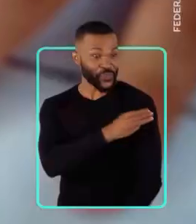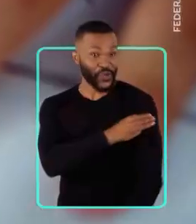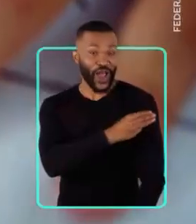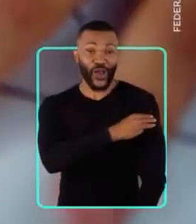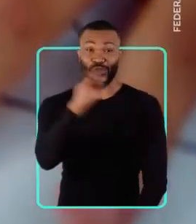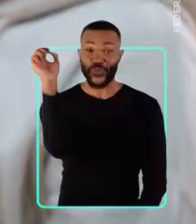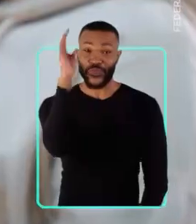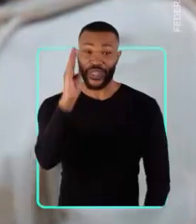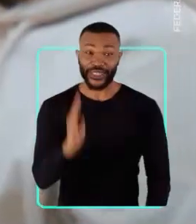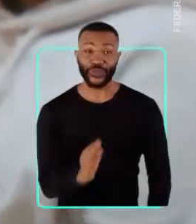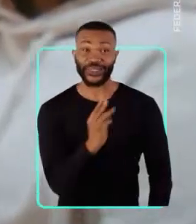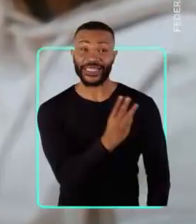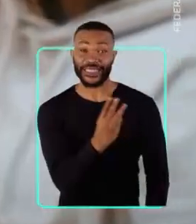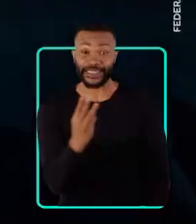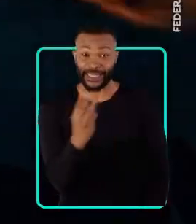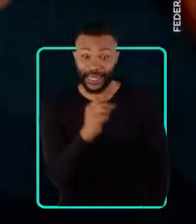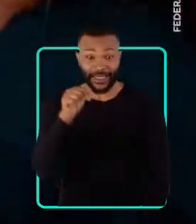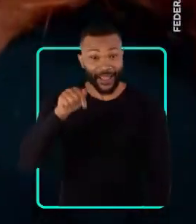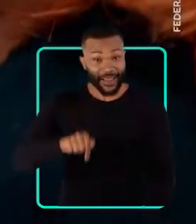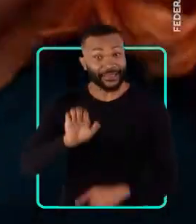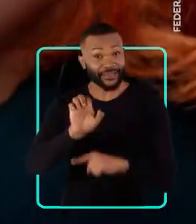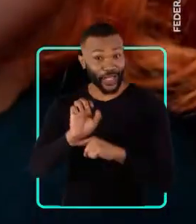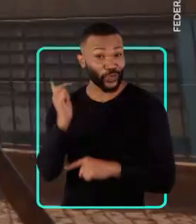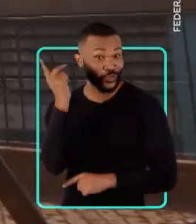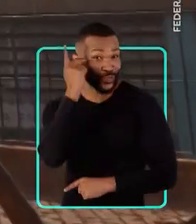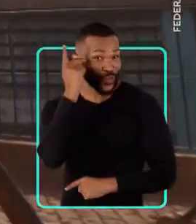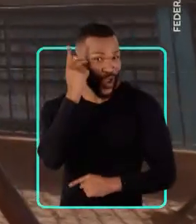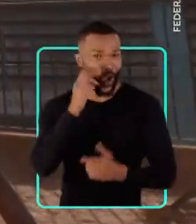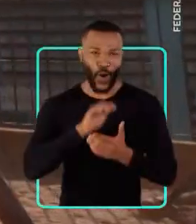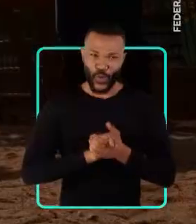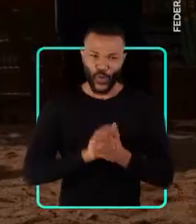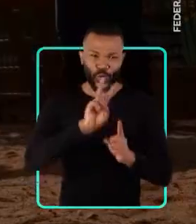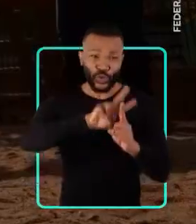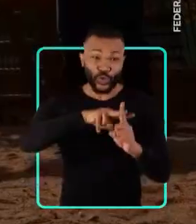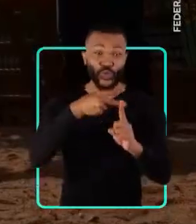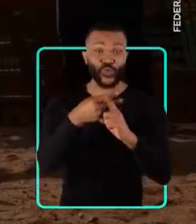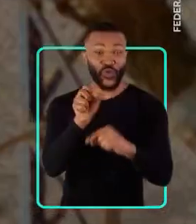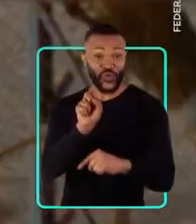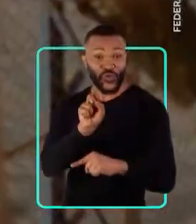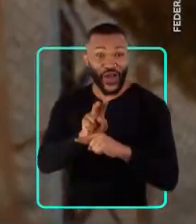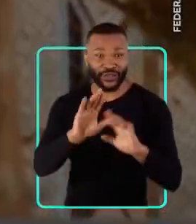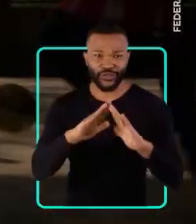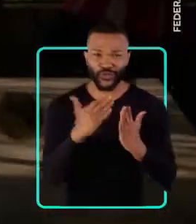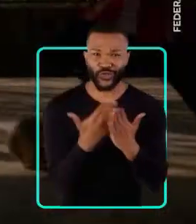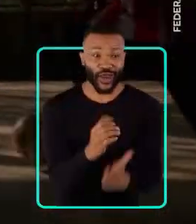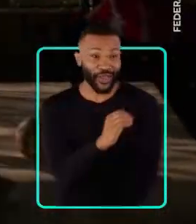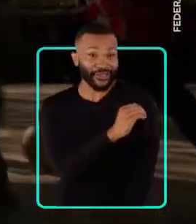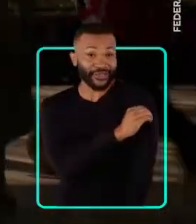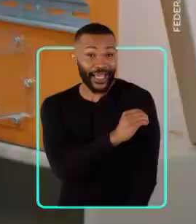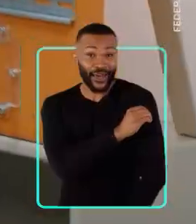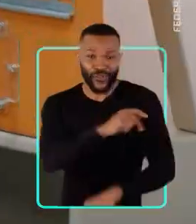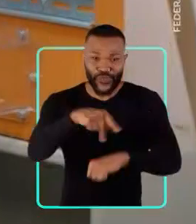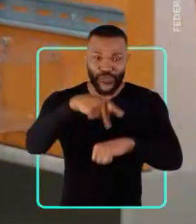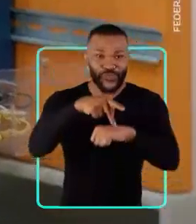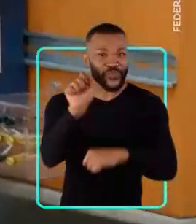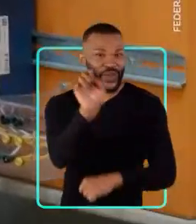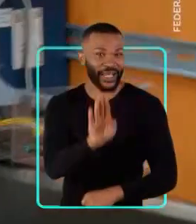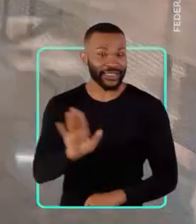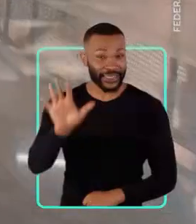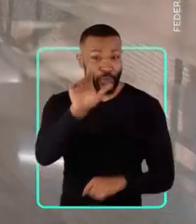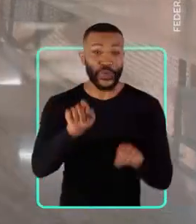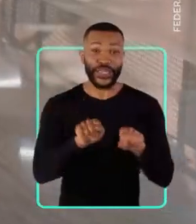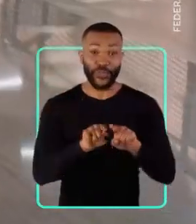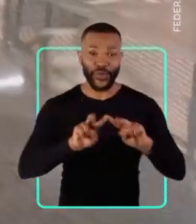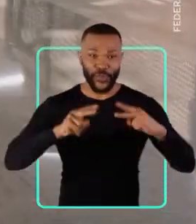do país. 33 deles aqui no nosso estado. Dobrou o número de vagas em creches em todo o país. E com o